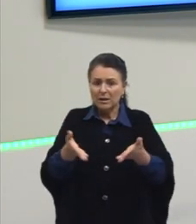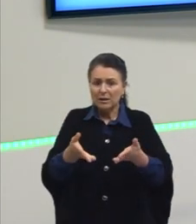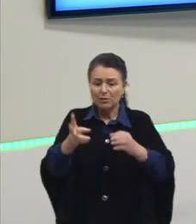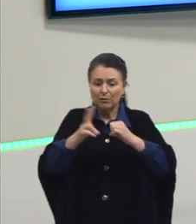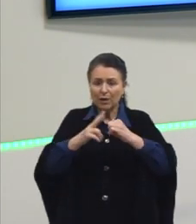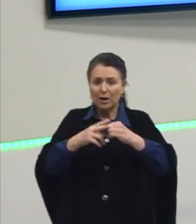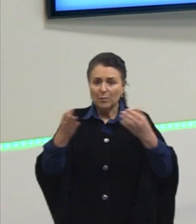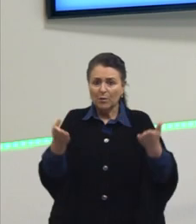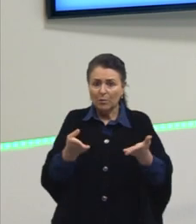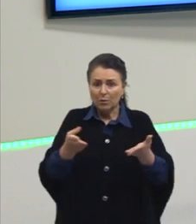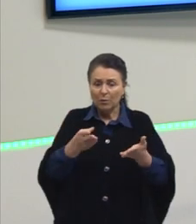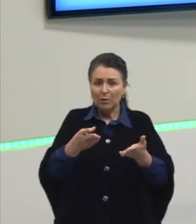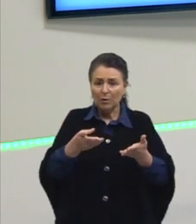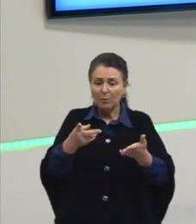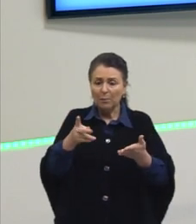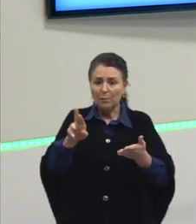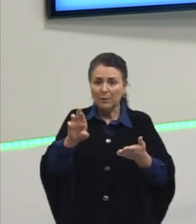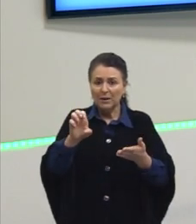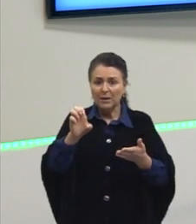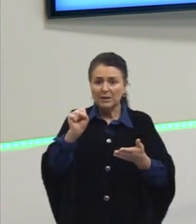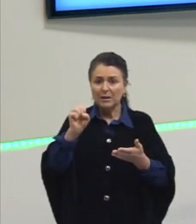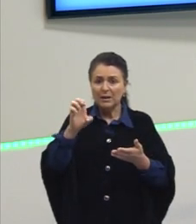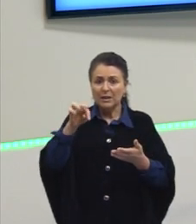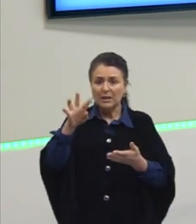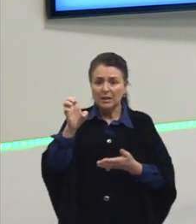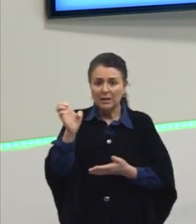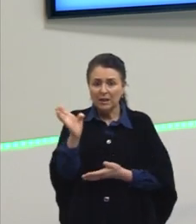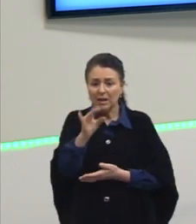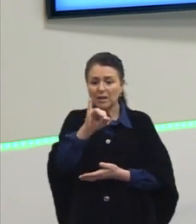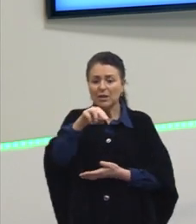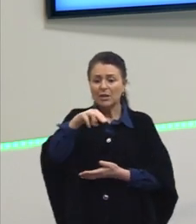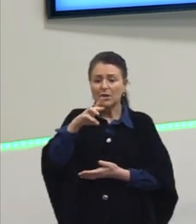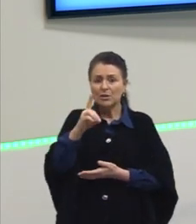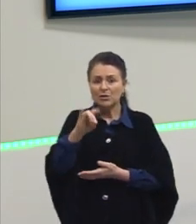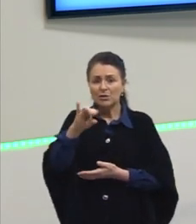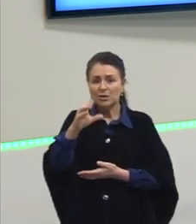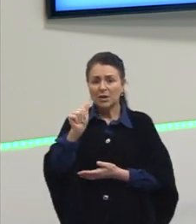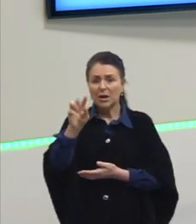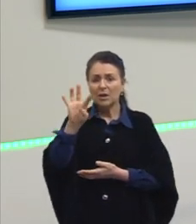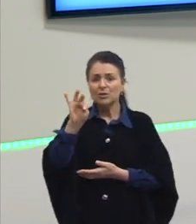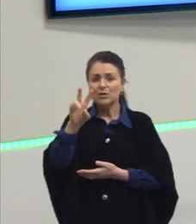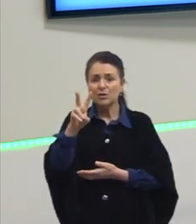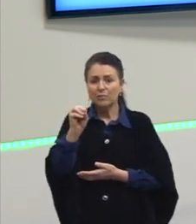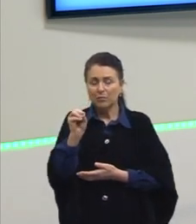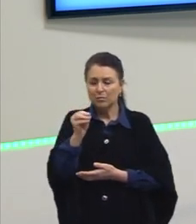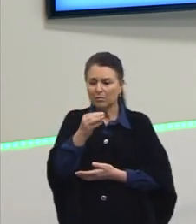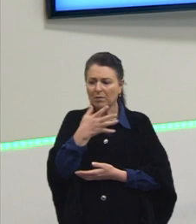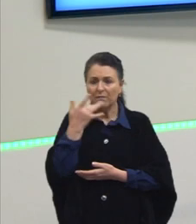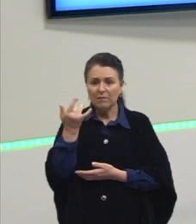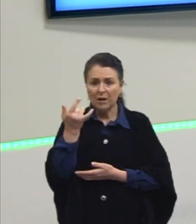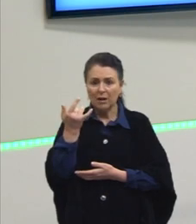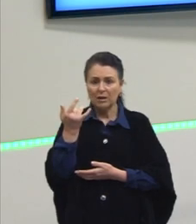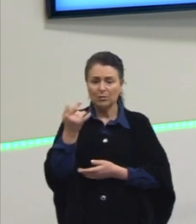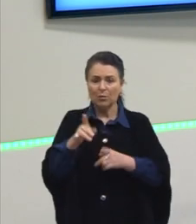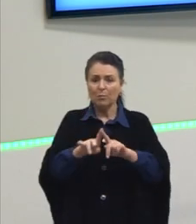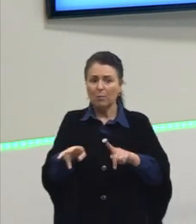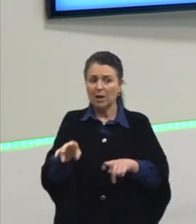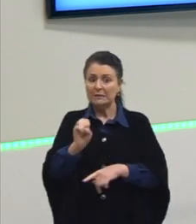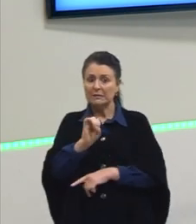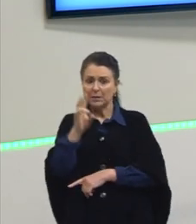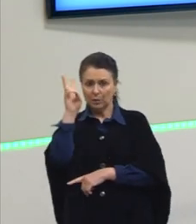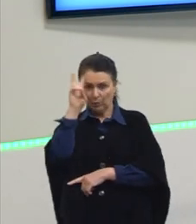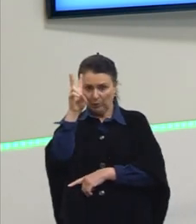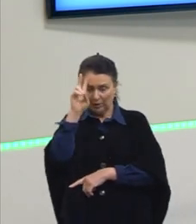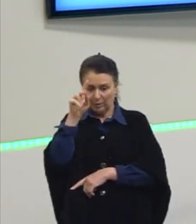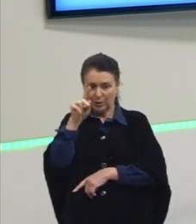vocês aprendem lá no início do ensino fundamental. Todos vocês já viram. É fácil, mas se vocês não lembram qual